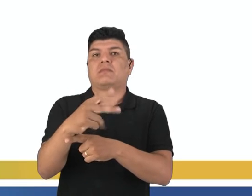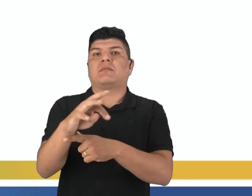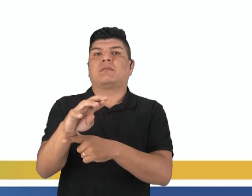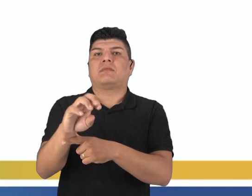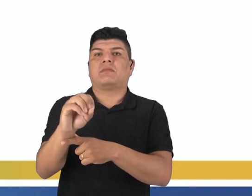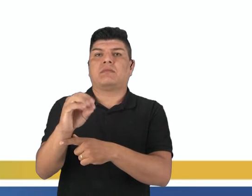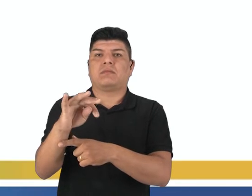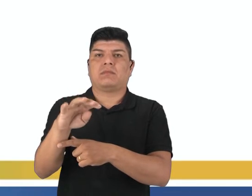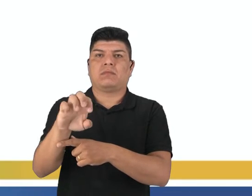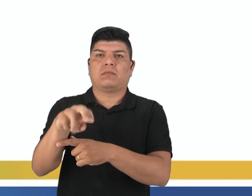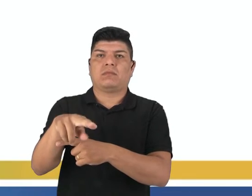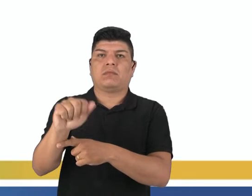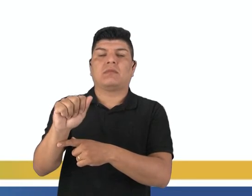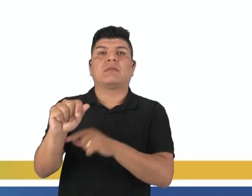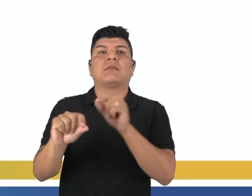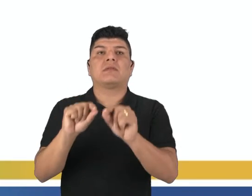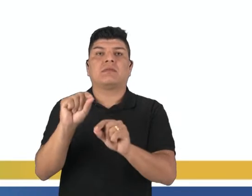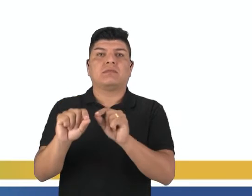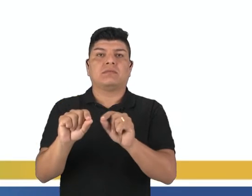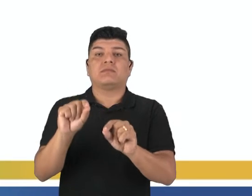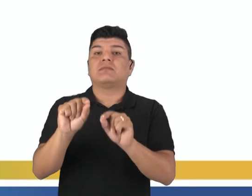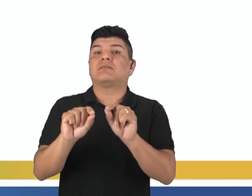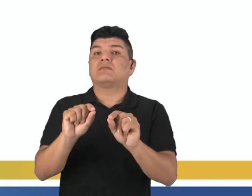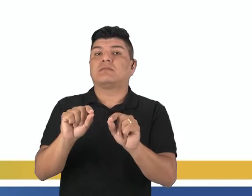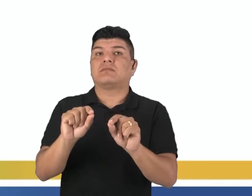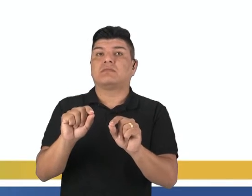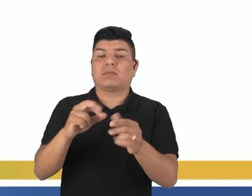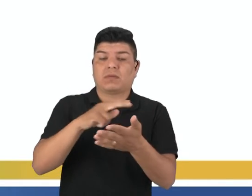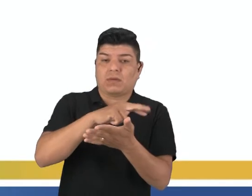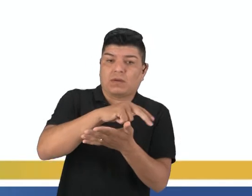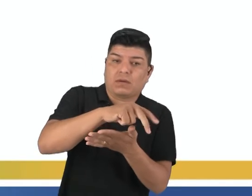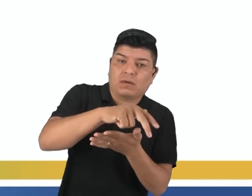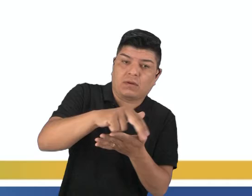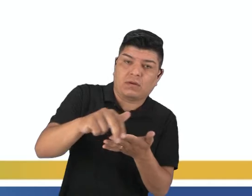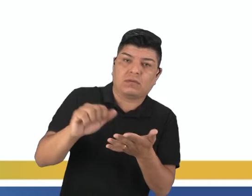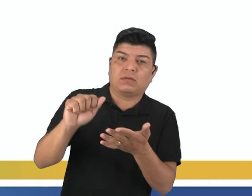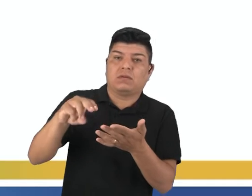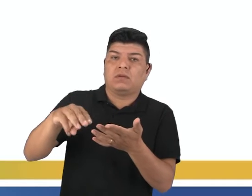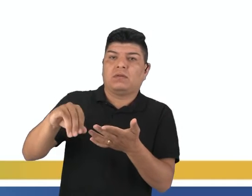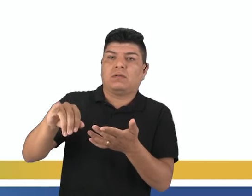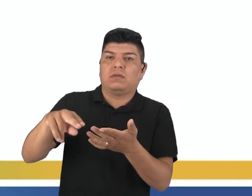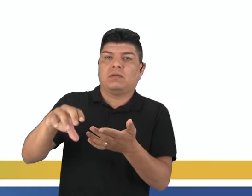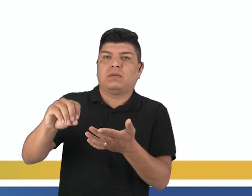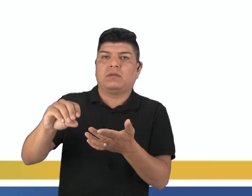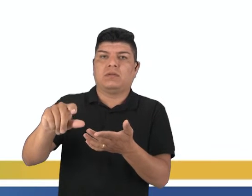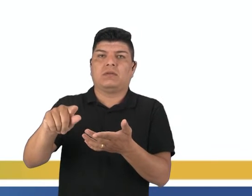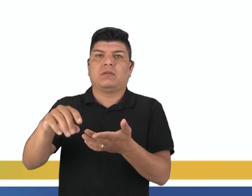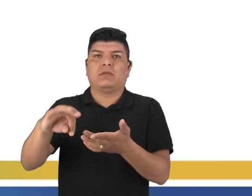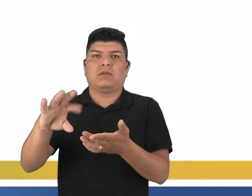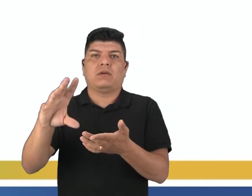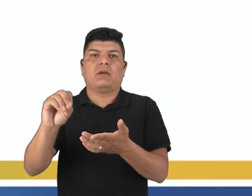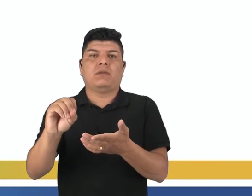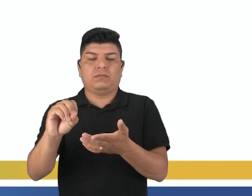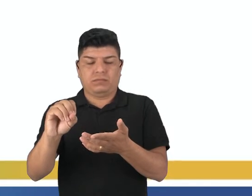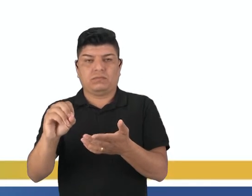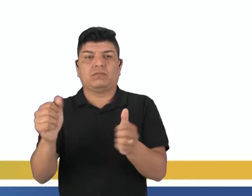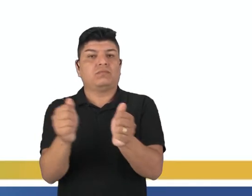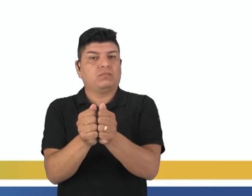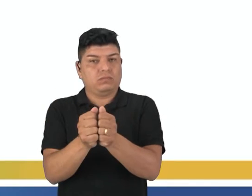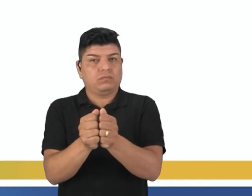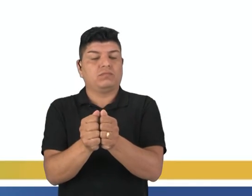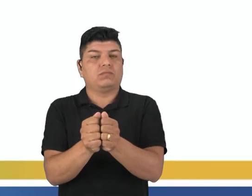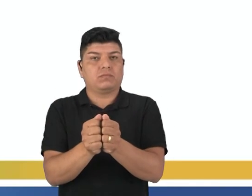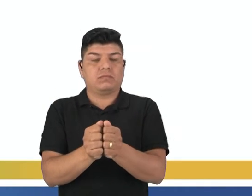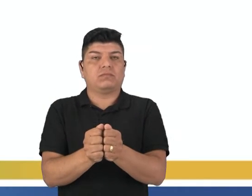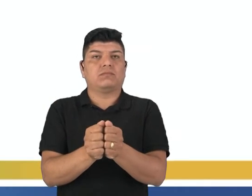polipeptídeos. A proteína nada mais é do que vários aminoácidos, né, ou seja, vários peptídeos juntos,